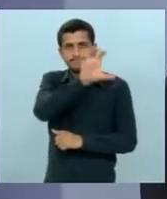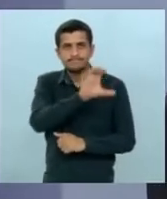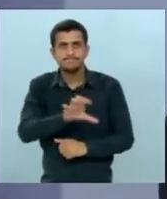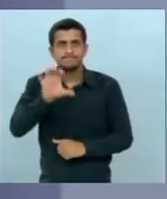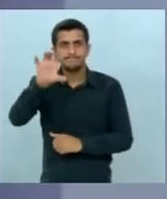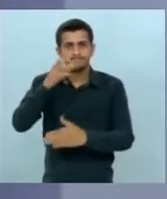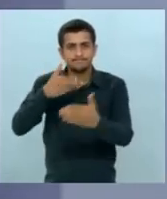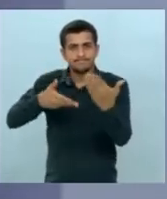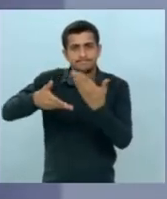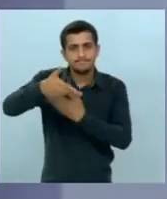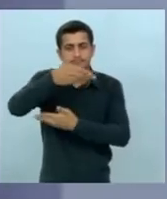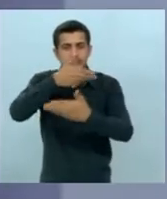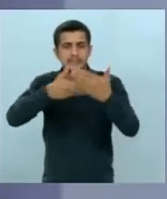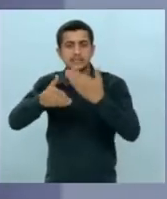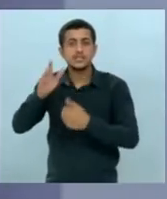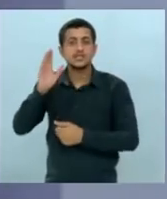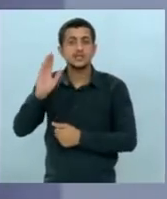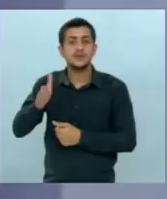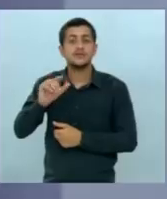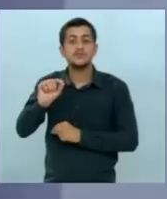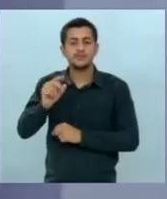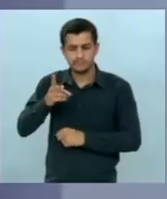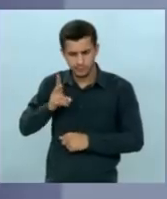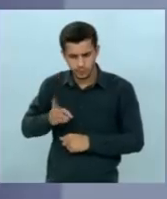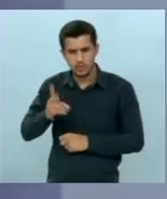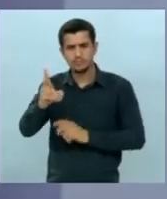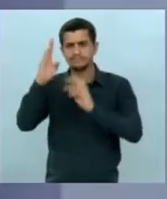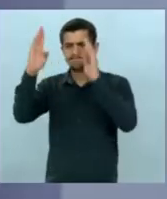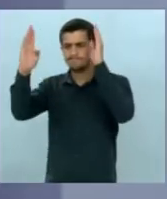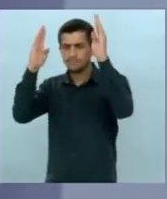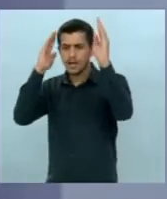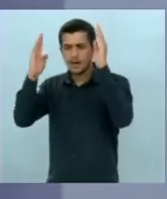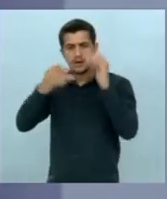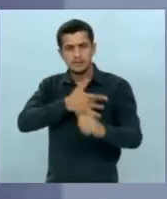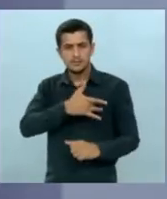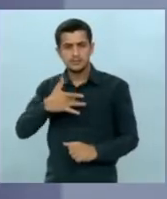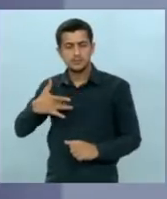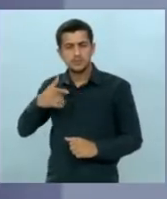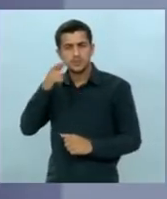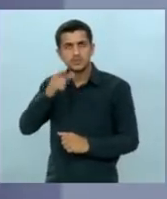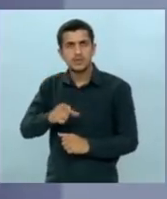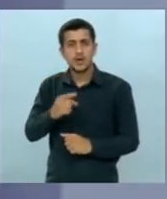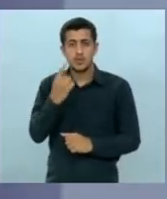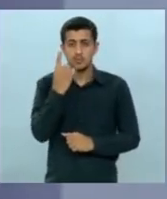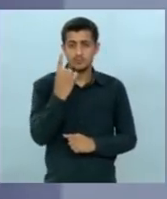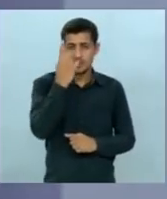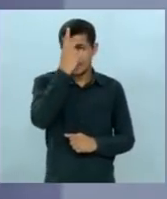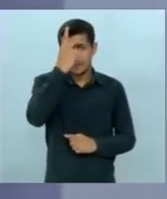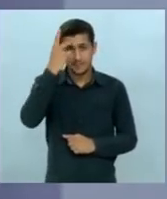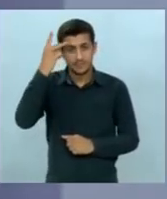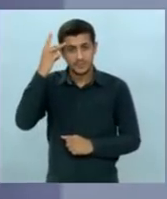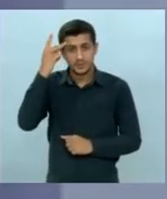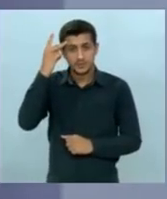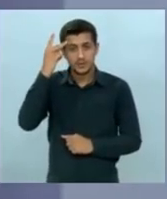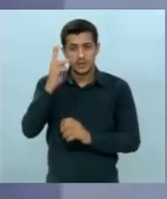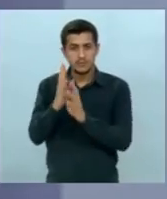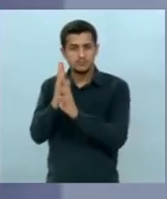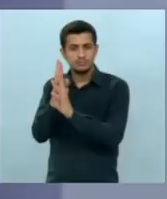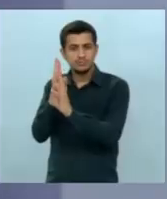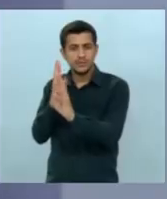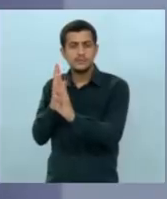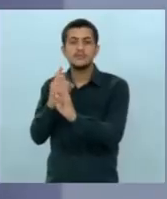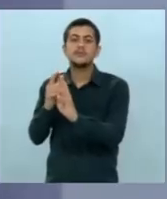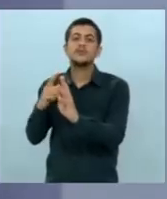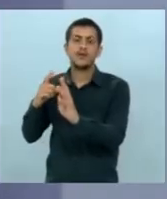estamos completando nas regiões nós vamos continuar com a Caravana da Saúde enquanto tiver uma pessoa candidata na fila